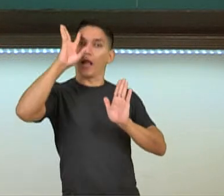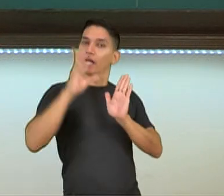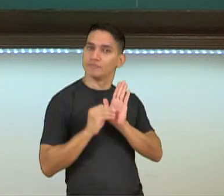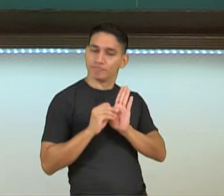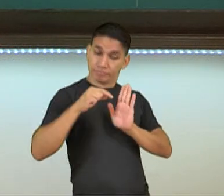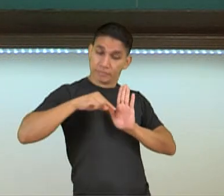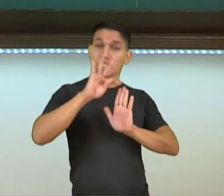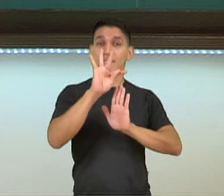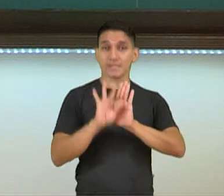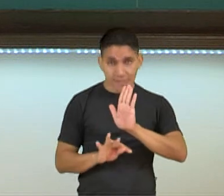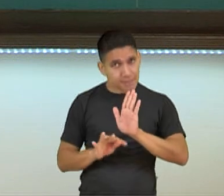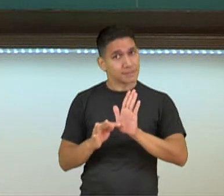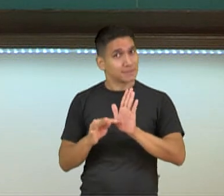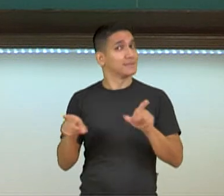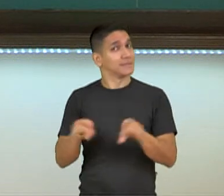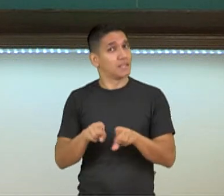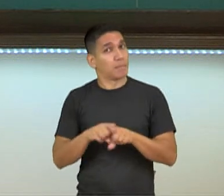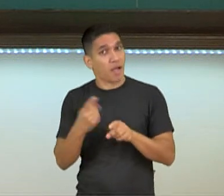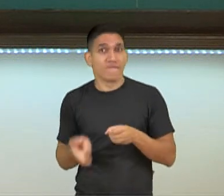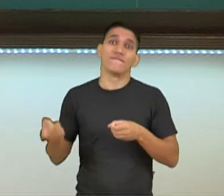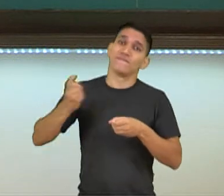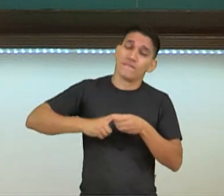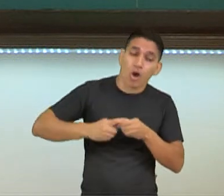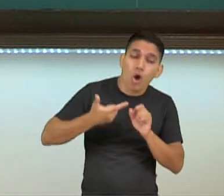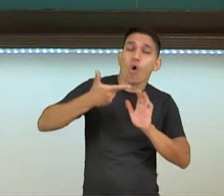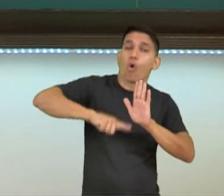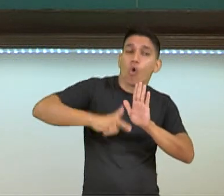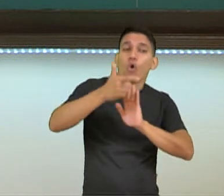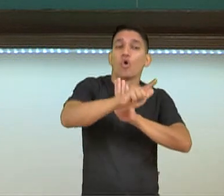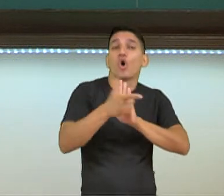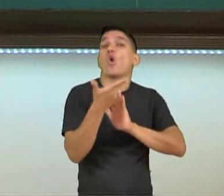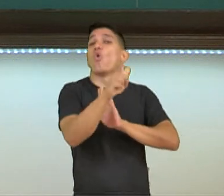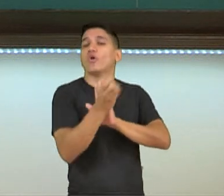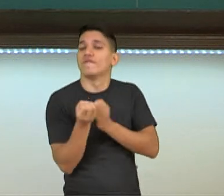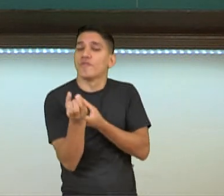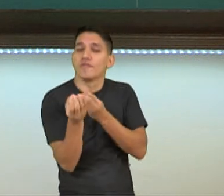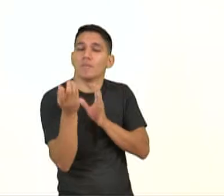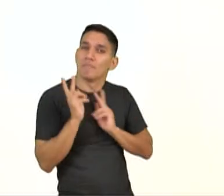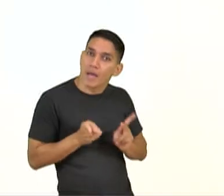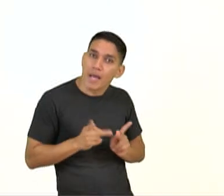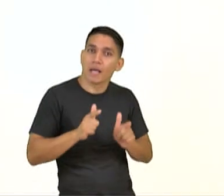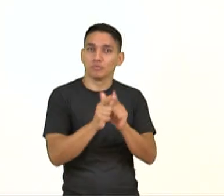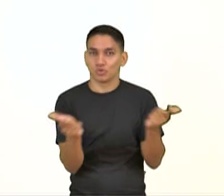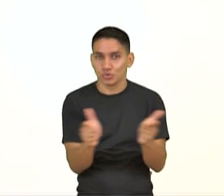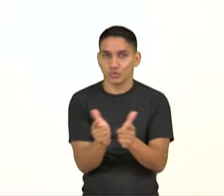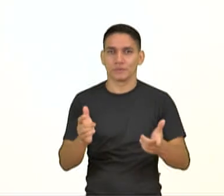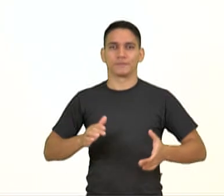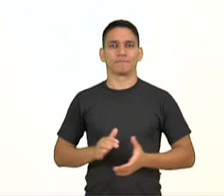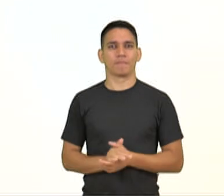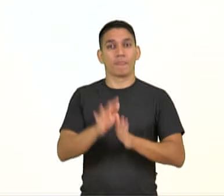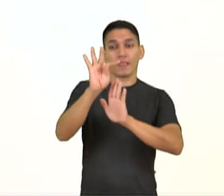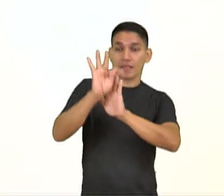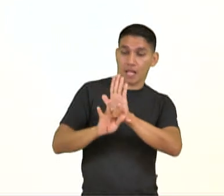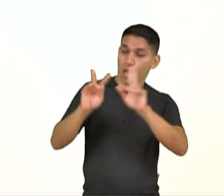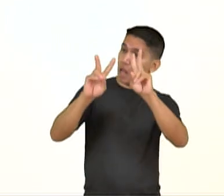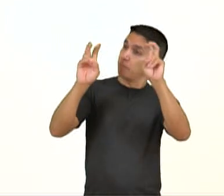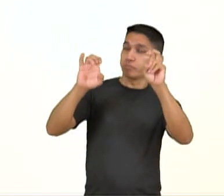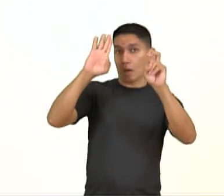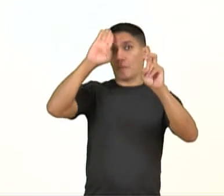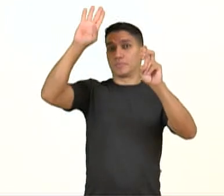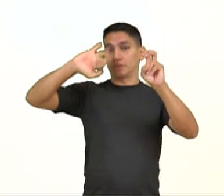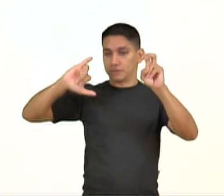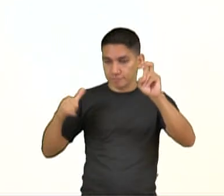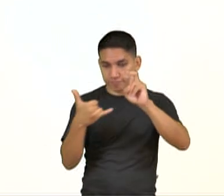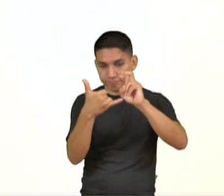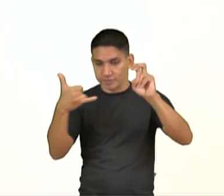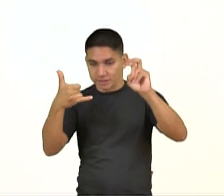esse texto e, quem sabe, voltar a ler outras notícias desse mesmo jornal. Textos com título principal e auxiliar,